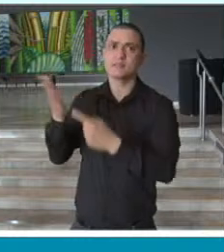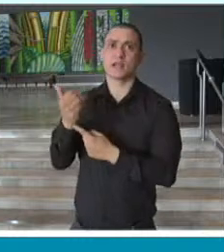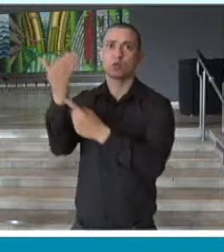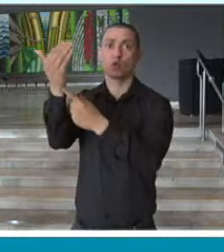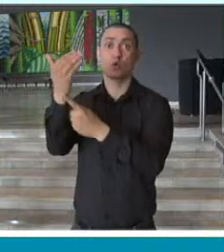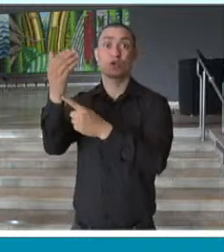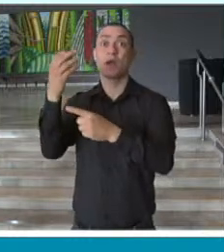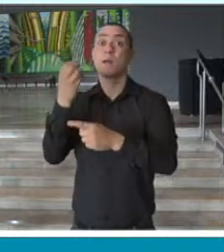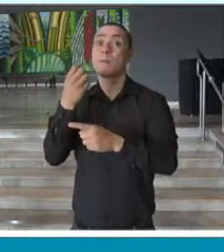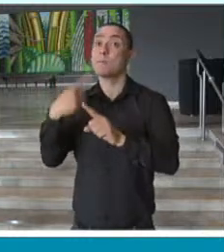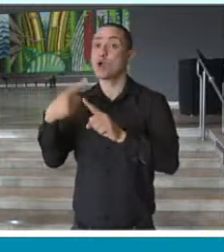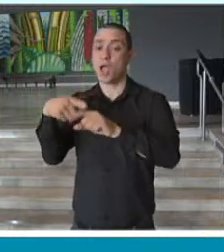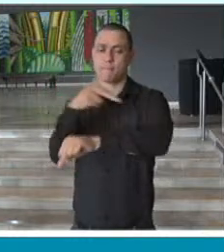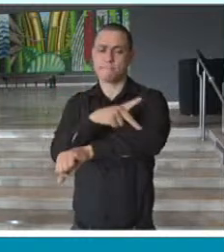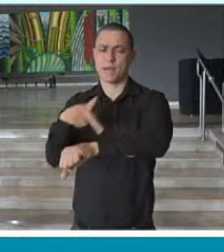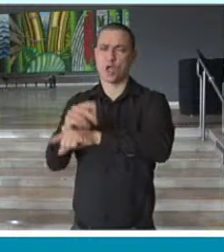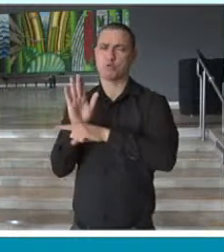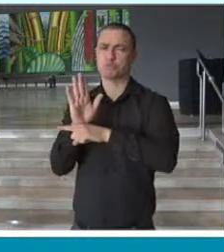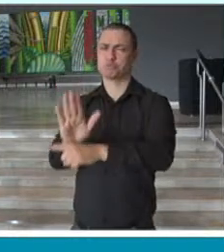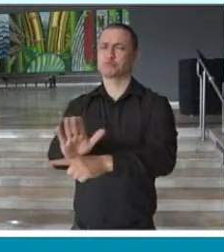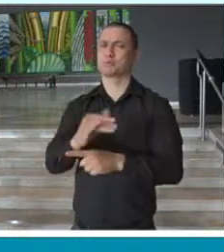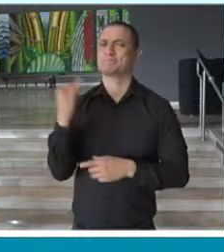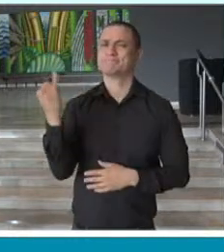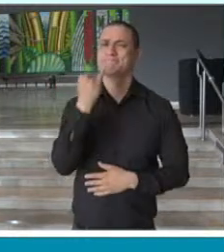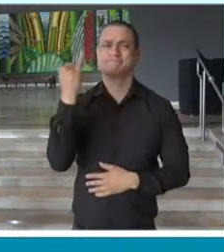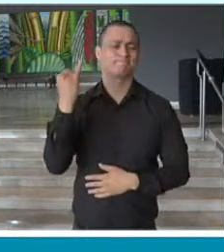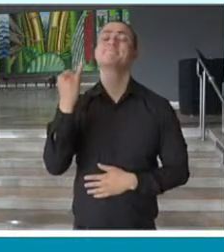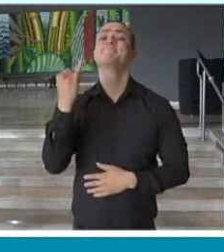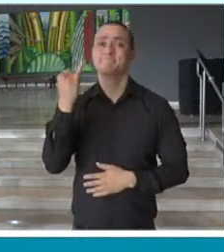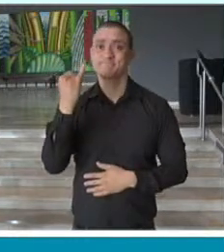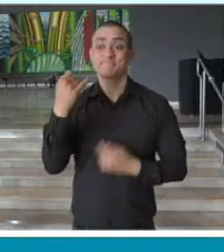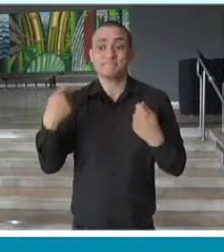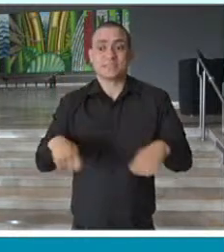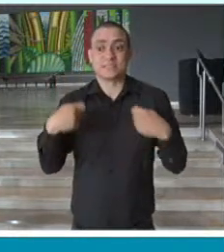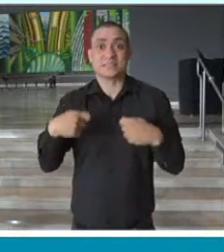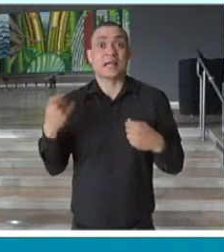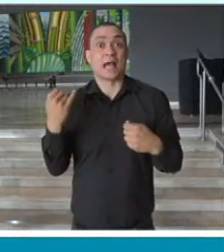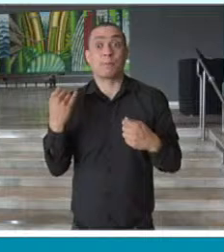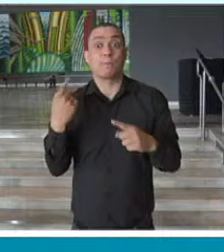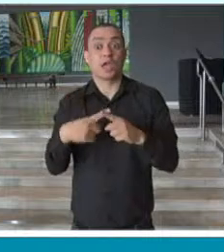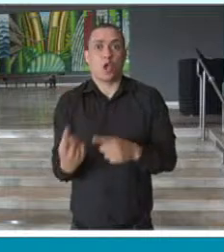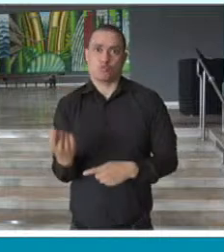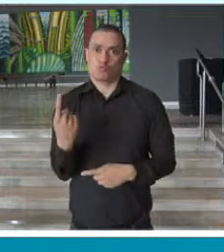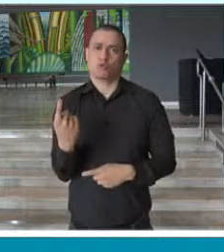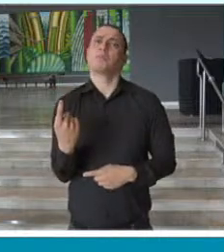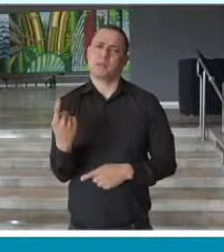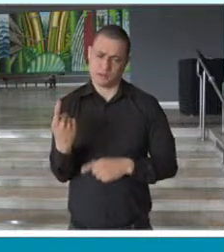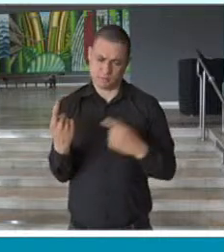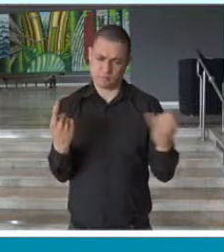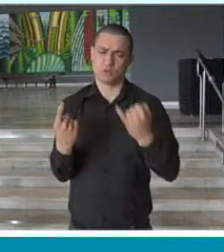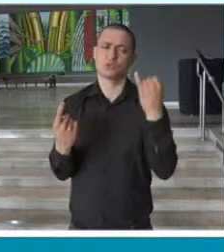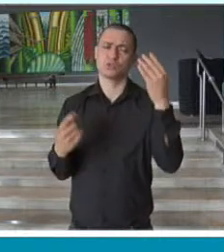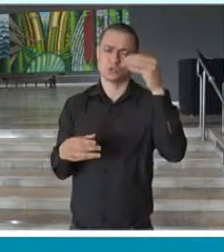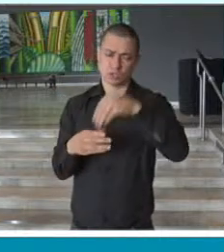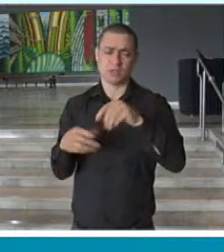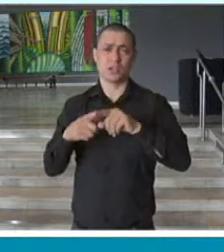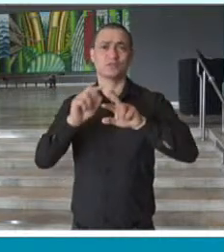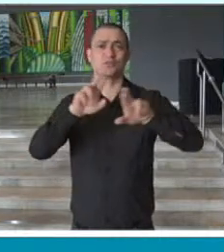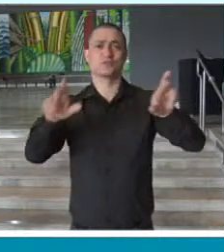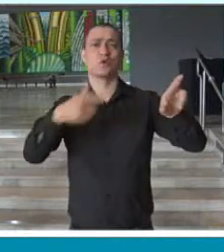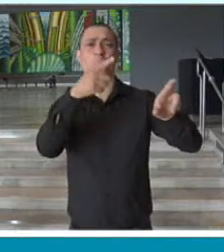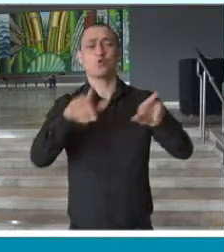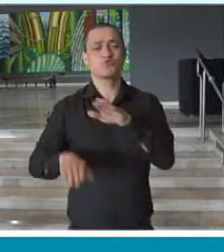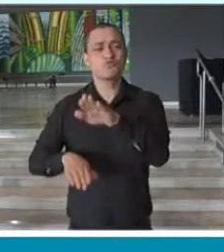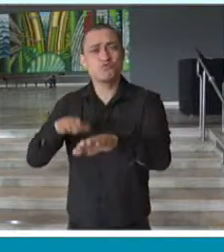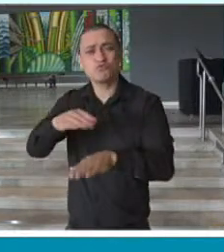pedagógica mais do que necessária. É um passo importante que não é o único, mas, certamente, é um dos passos mais